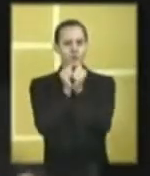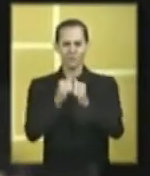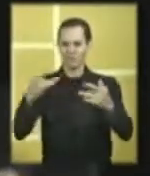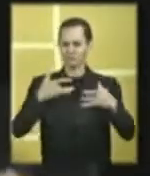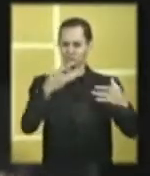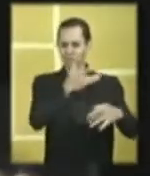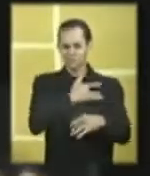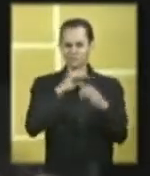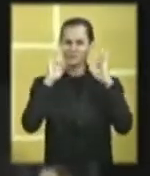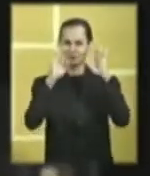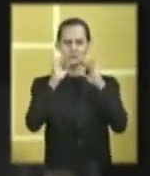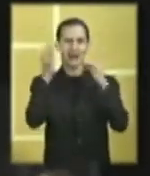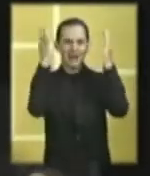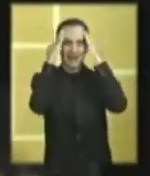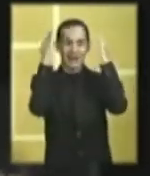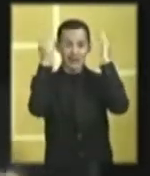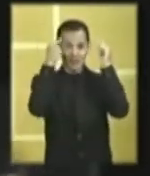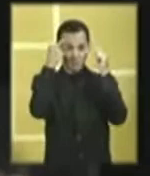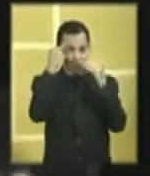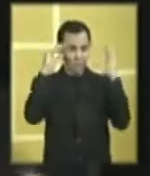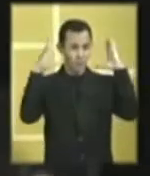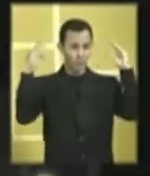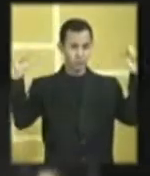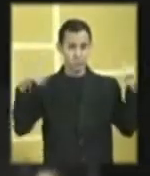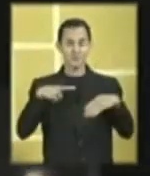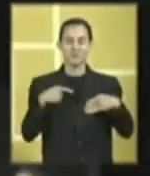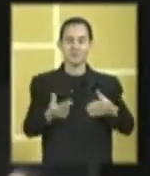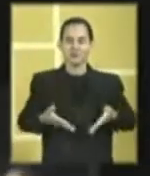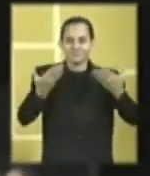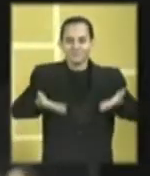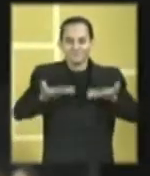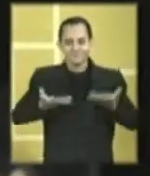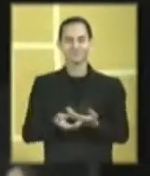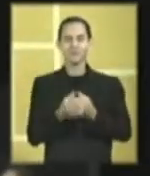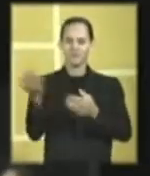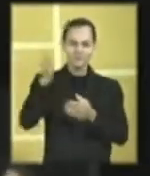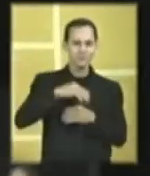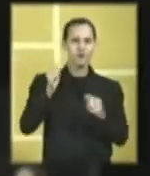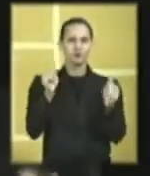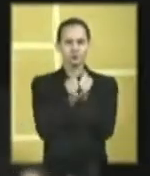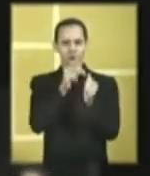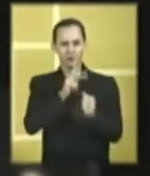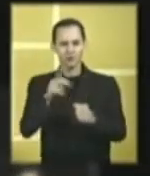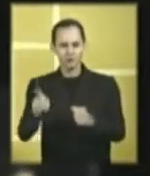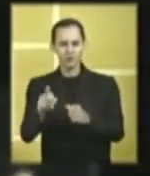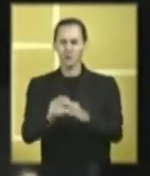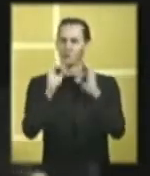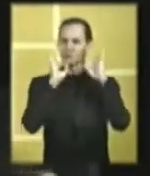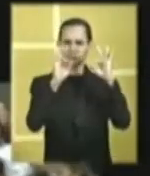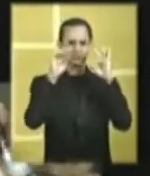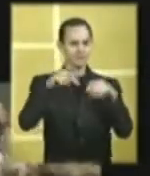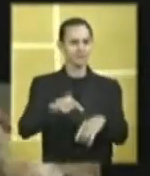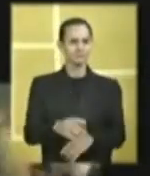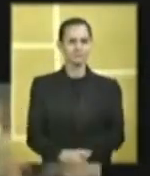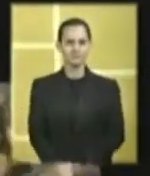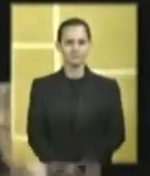sarado, para melhorar a cabeça, para levantar a autoestima. Vem para cá, que o professor e a professora são ótimos.